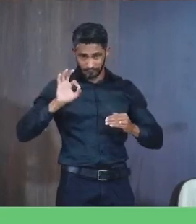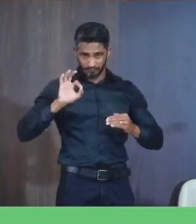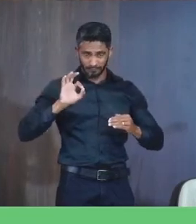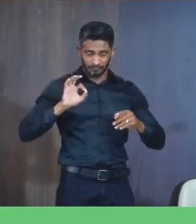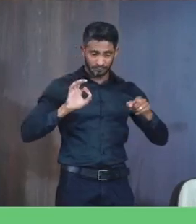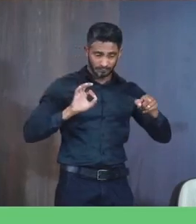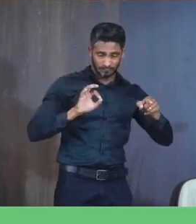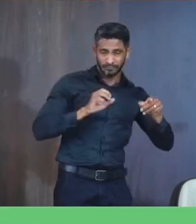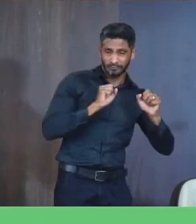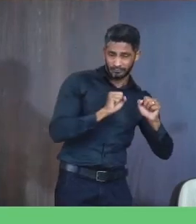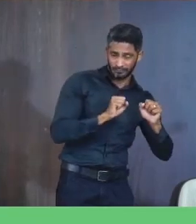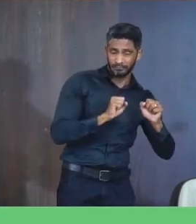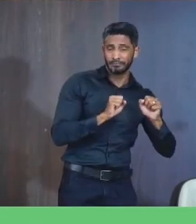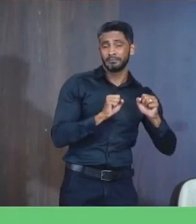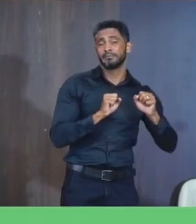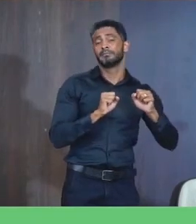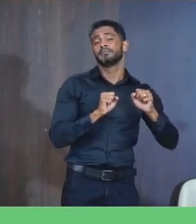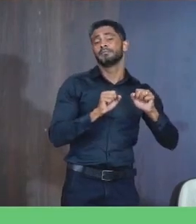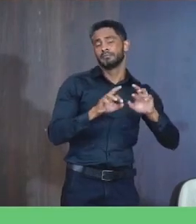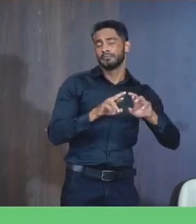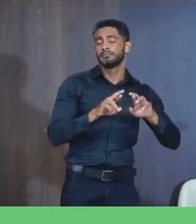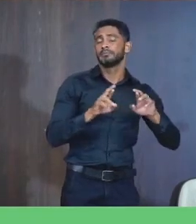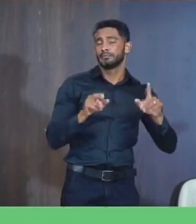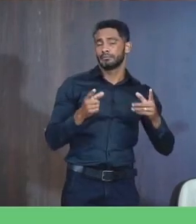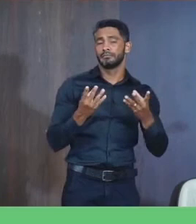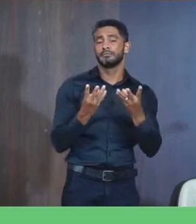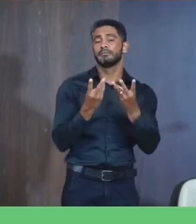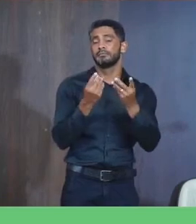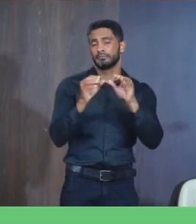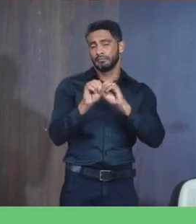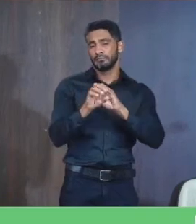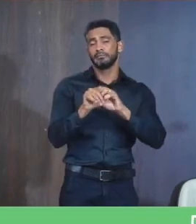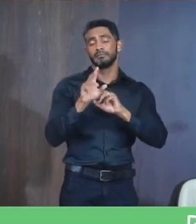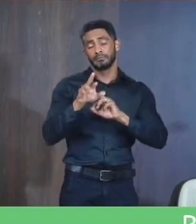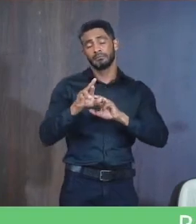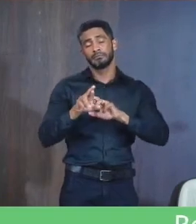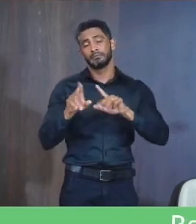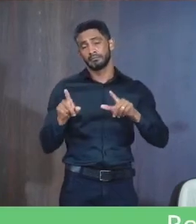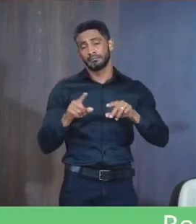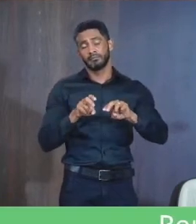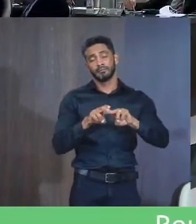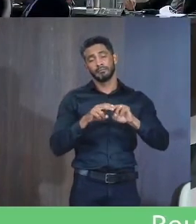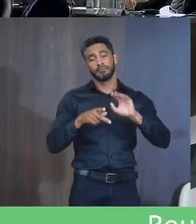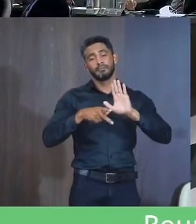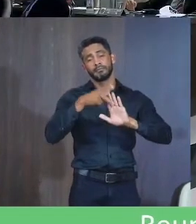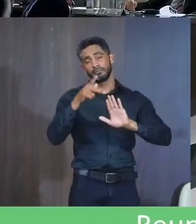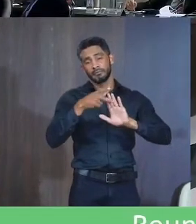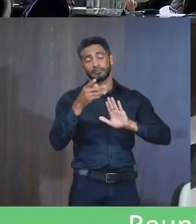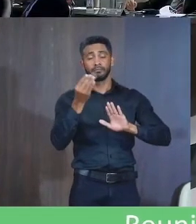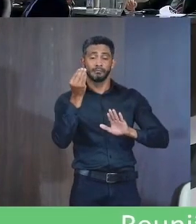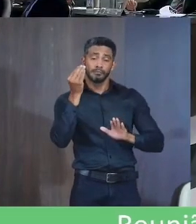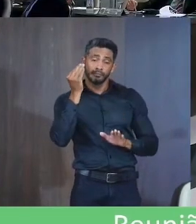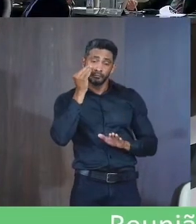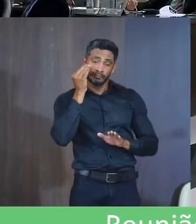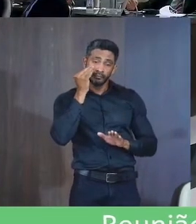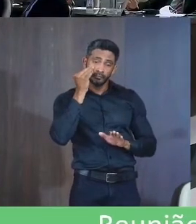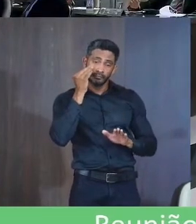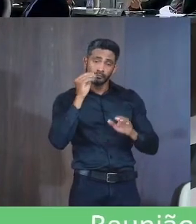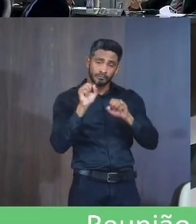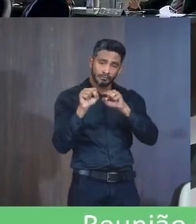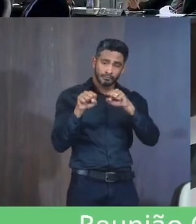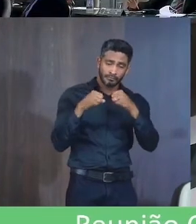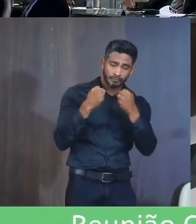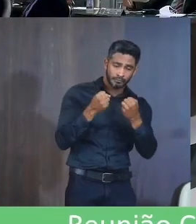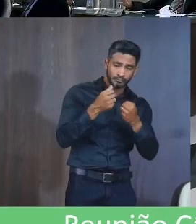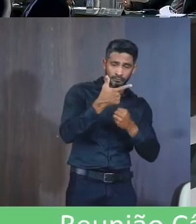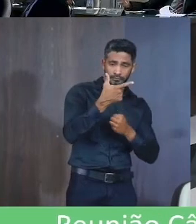Particular A diferença De qualidade De ensino É muito Grande Então Esse projeto É para Tentar Reservar Esse